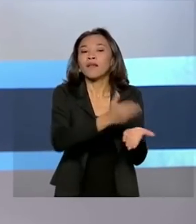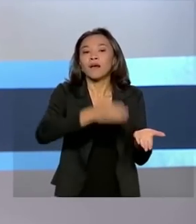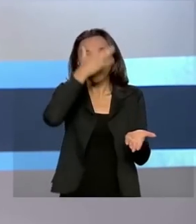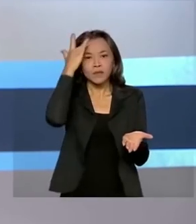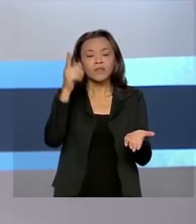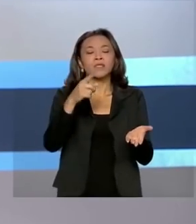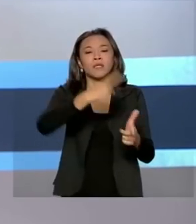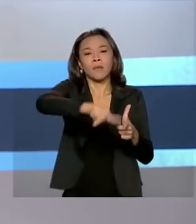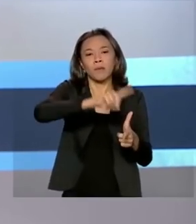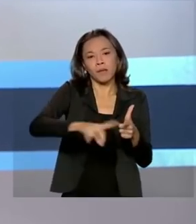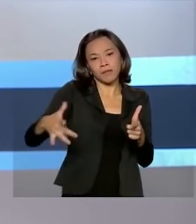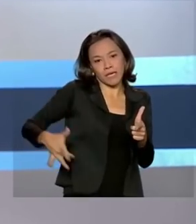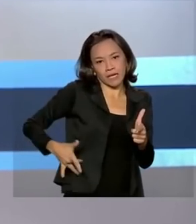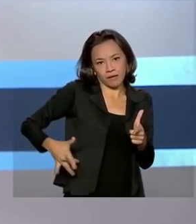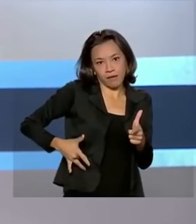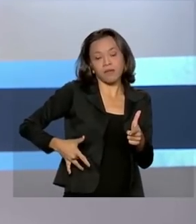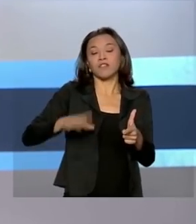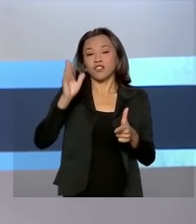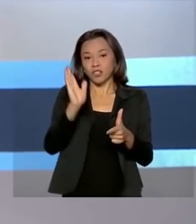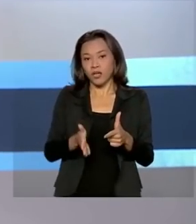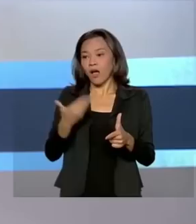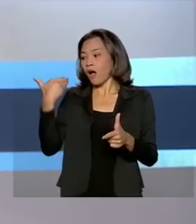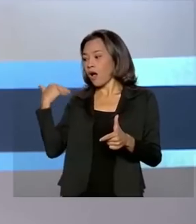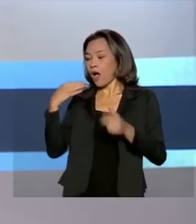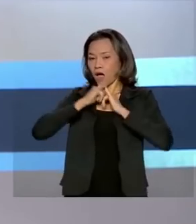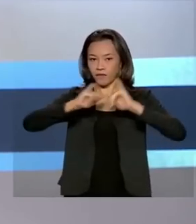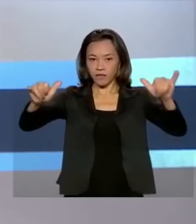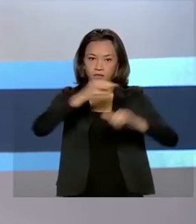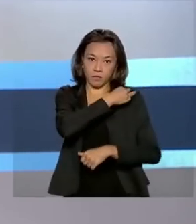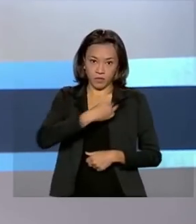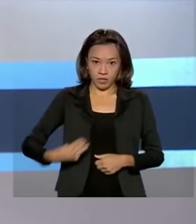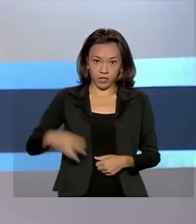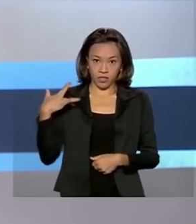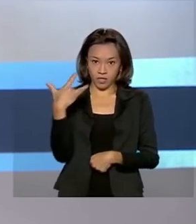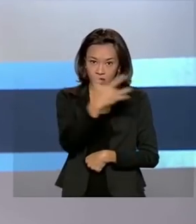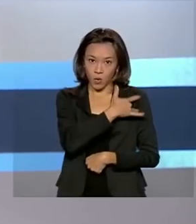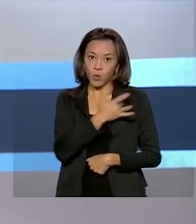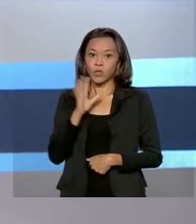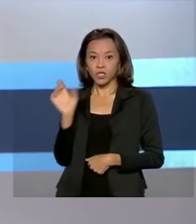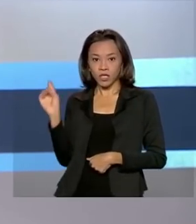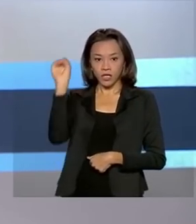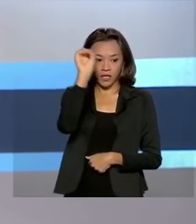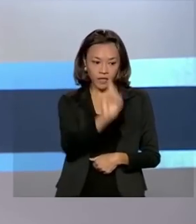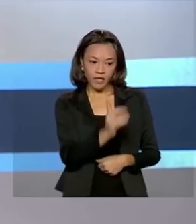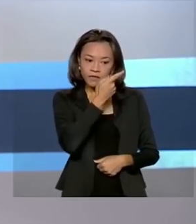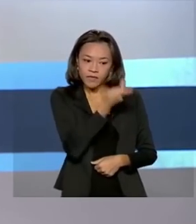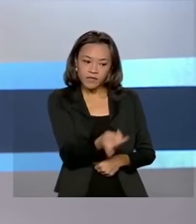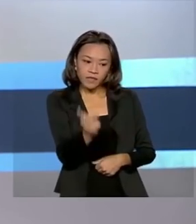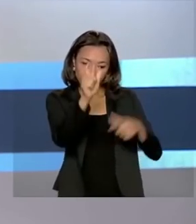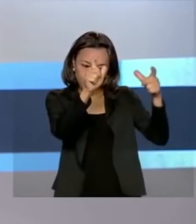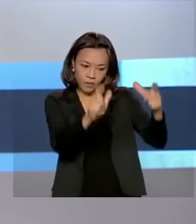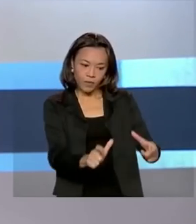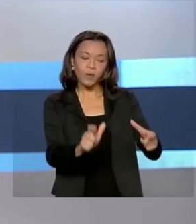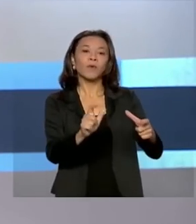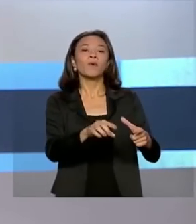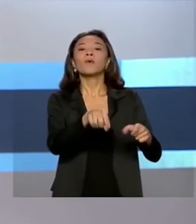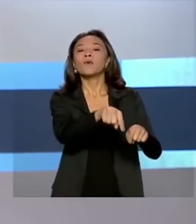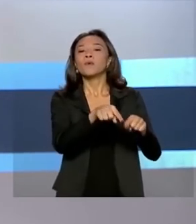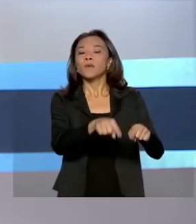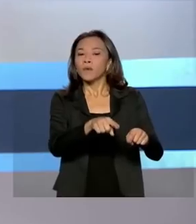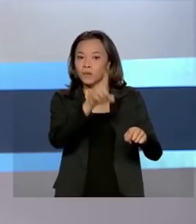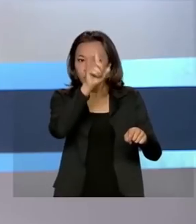renais. O anúncio foi feito pelo ministro da Saúde, Marcelo Queiroga, após visita à clínica Renalcor, no Rio de Janeiro.